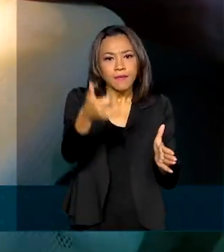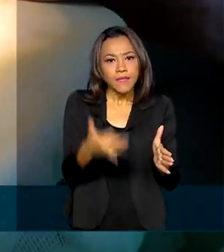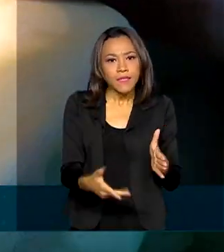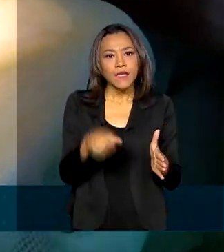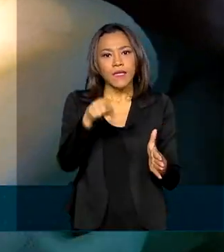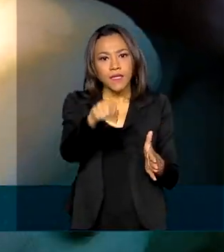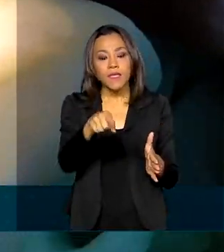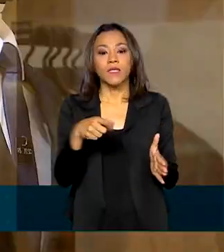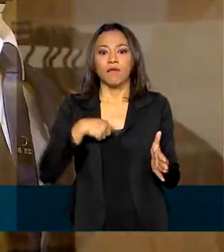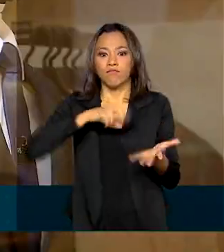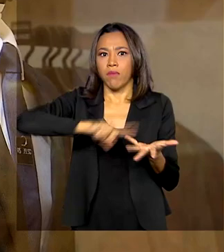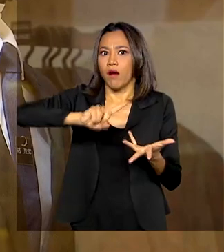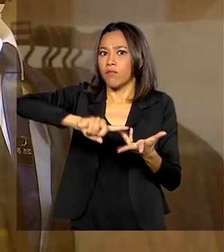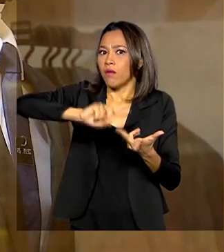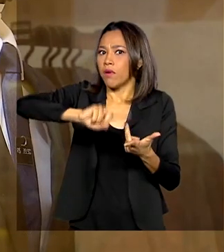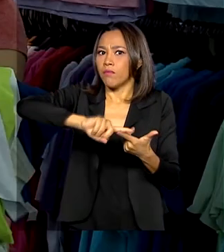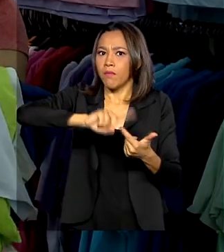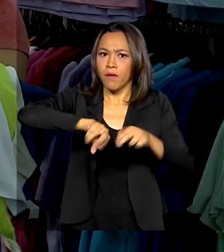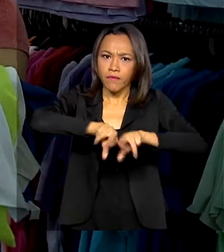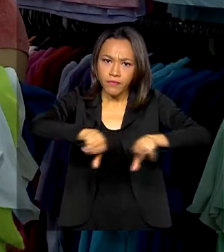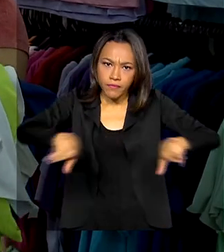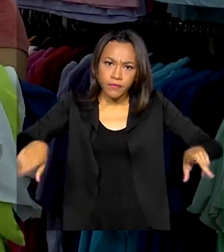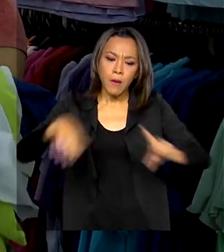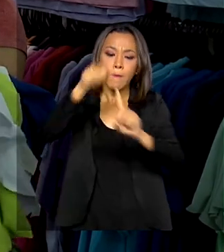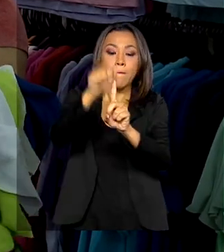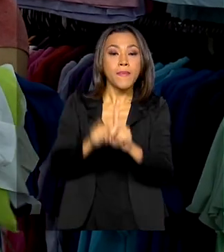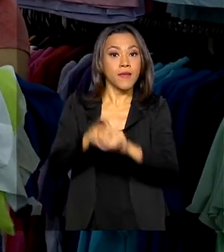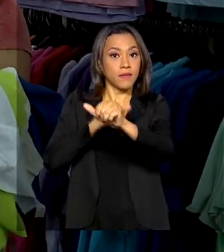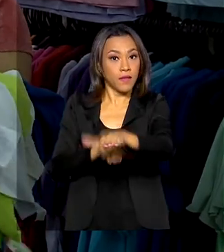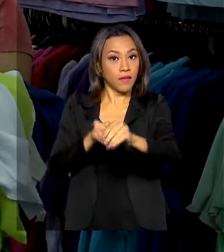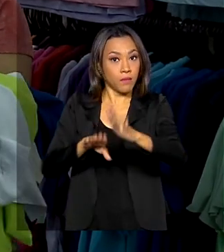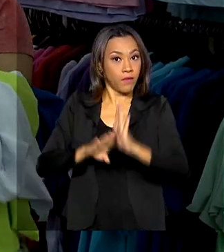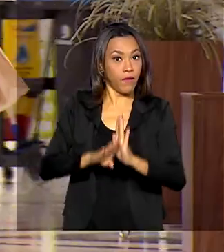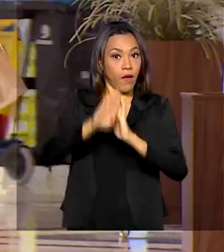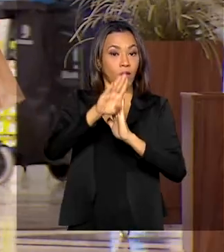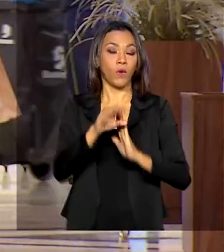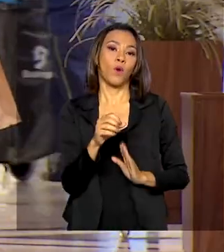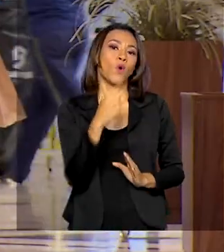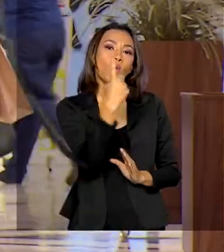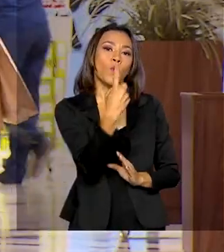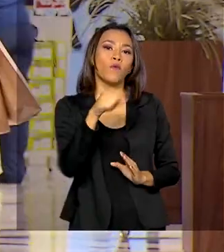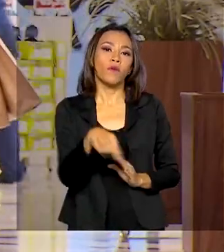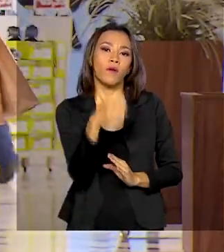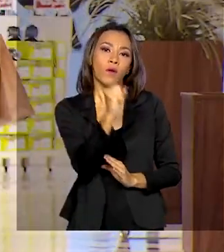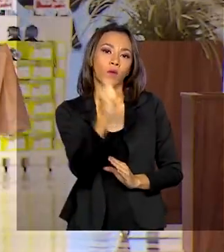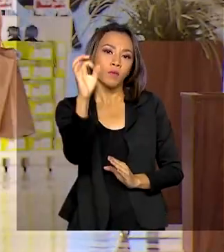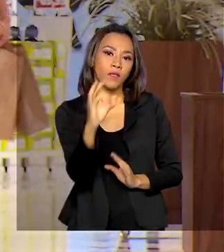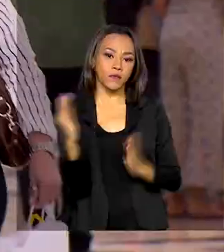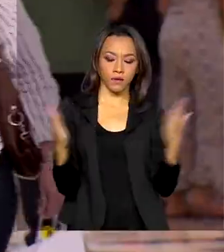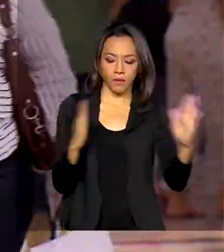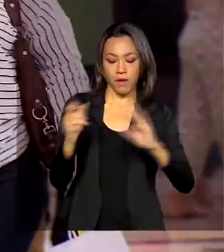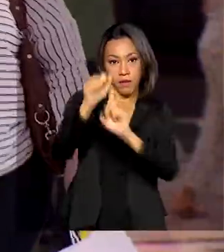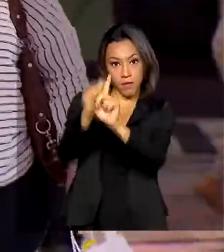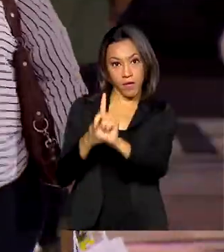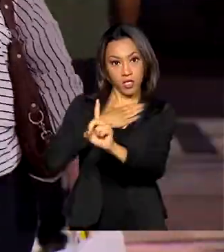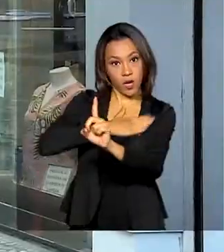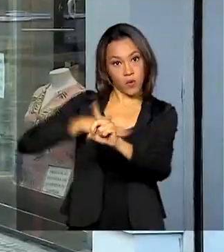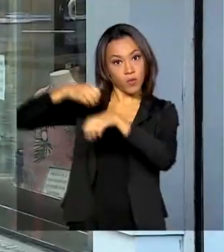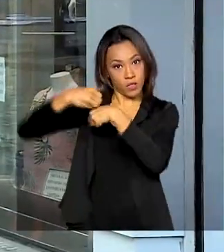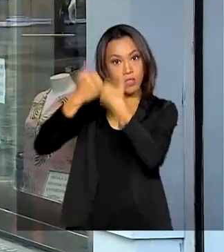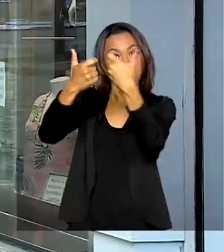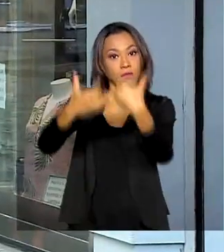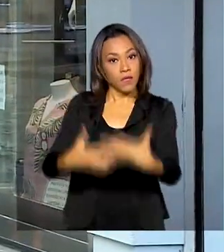do volume de serviços, que em setembro teve alta de 1,8% em relação a agosto, segundo o IBGE.